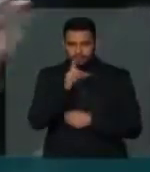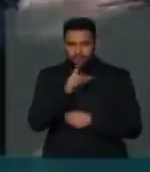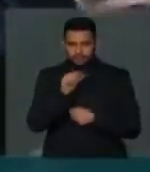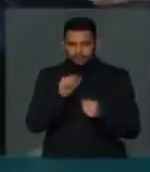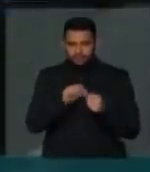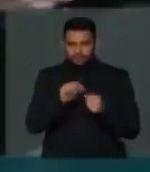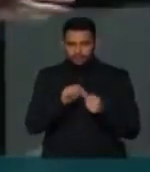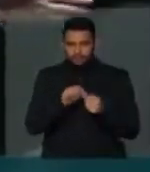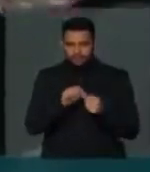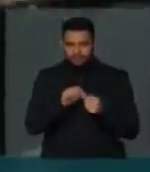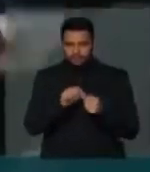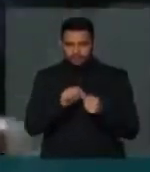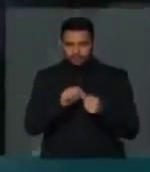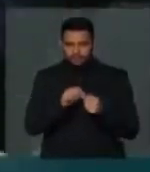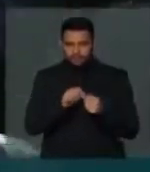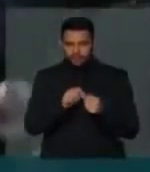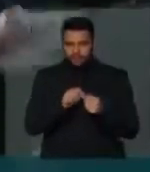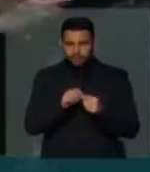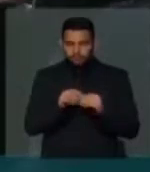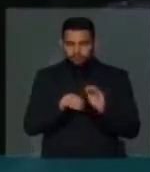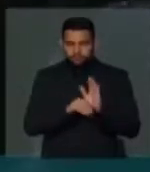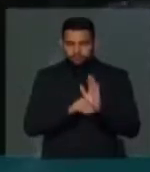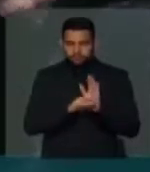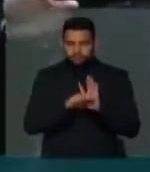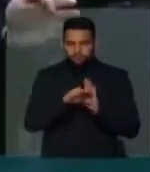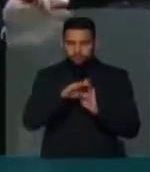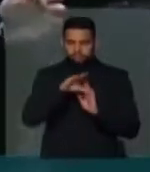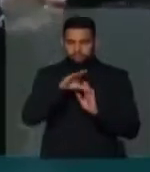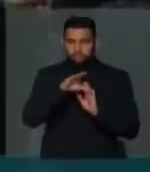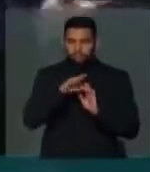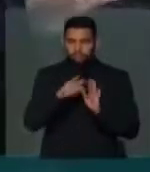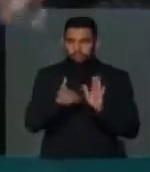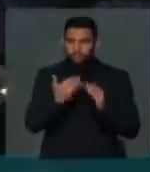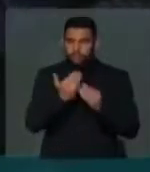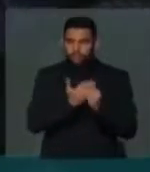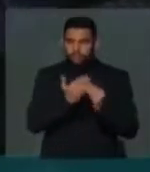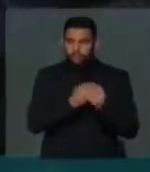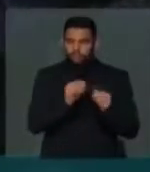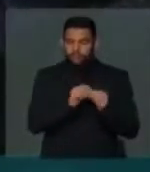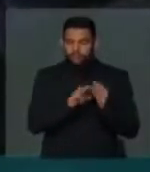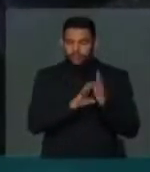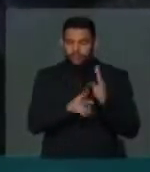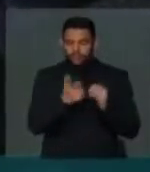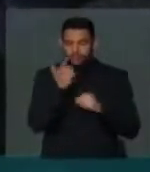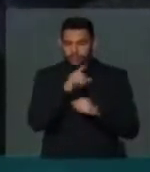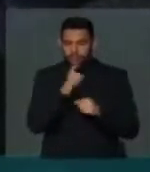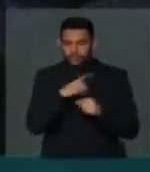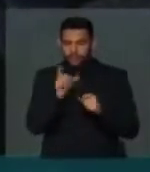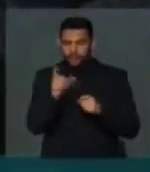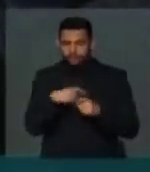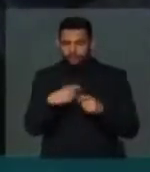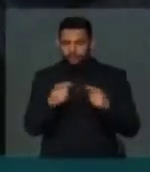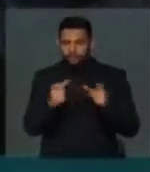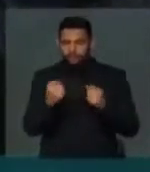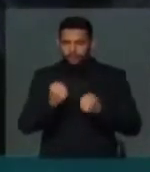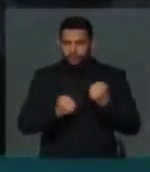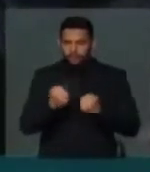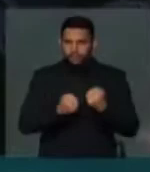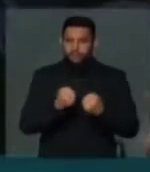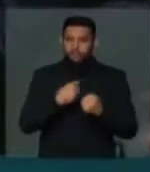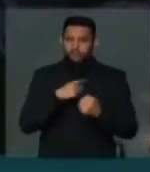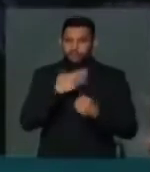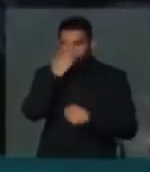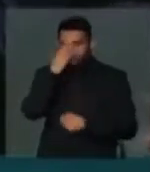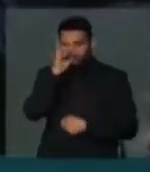realizar, vai avolumar o número de pessoas que ficam na fila para conseguir a sua habilitação. Obrigado, senhor